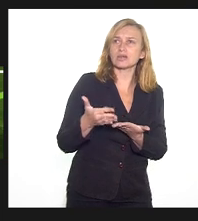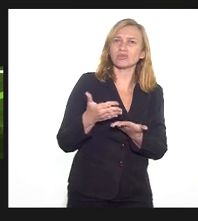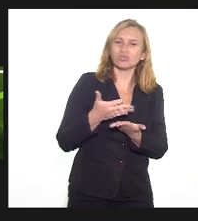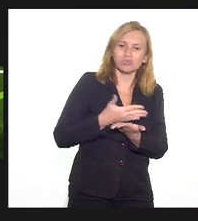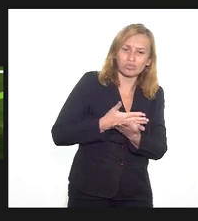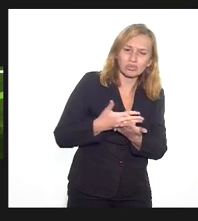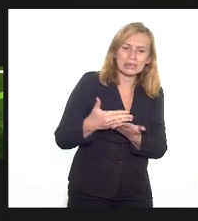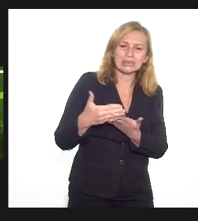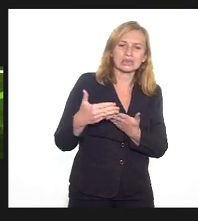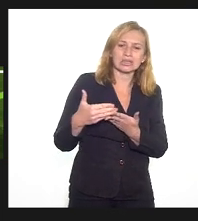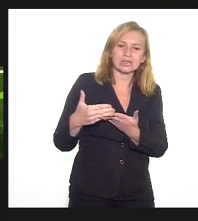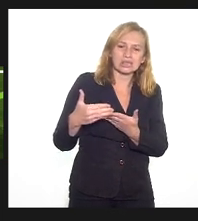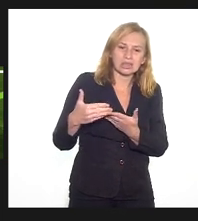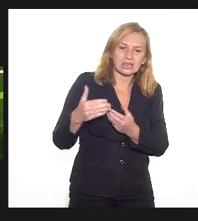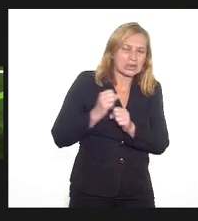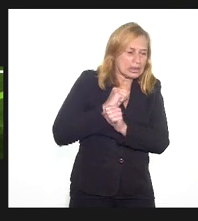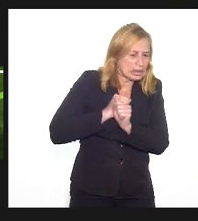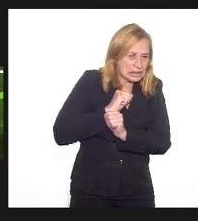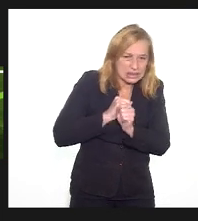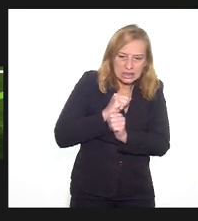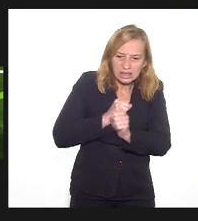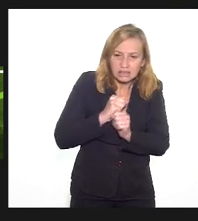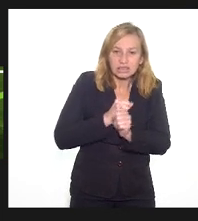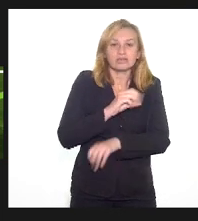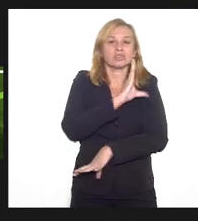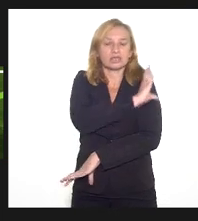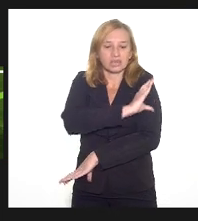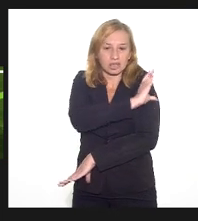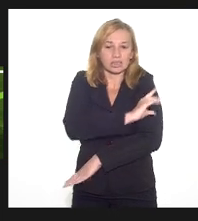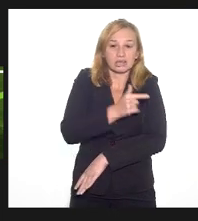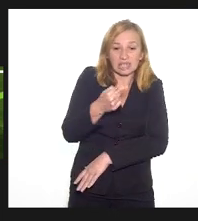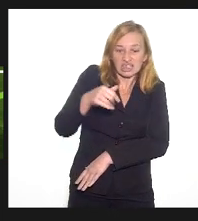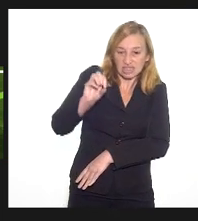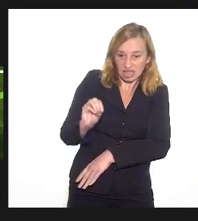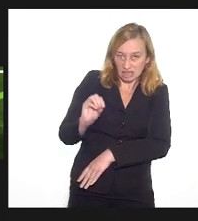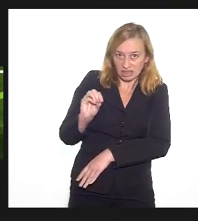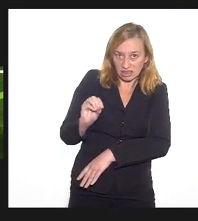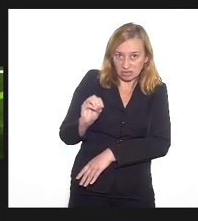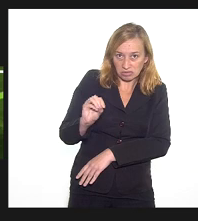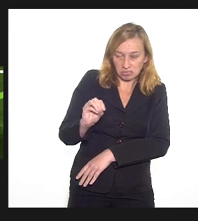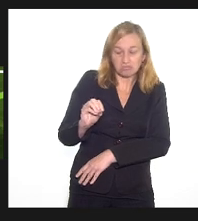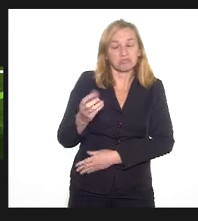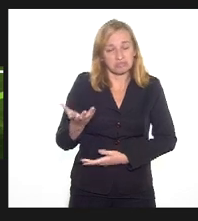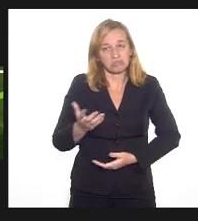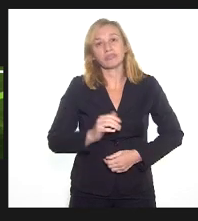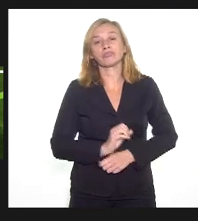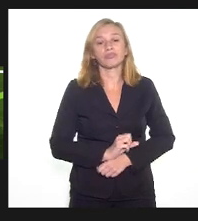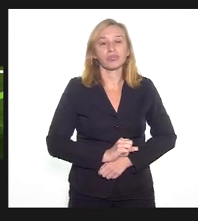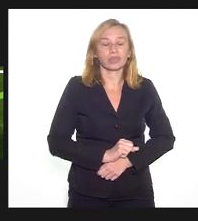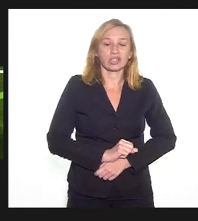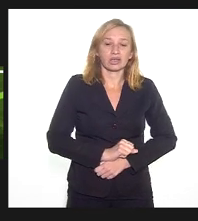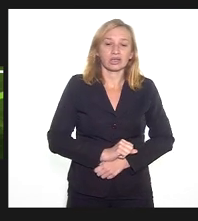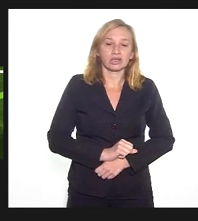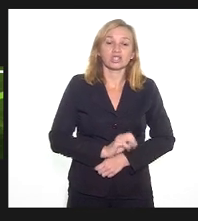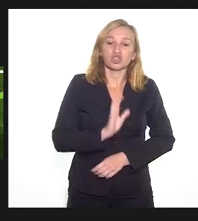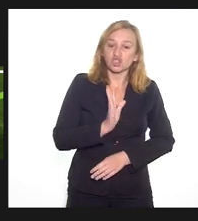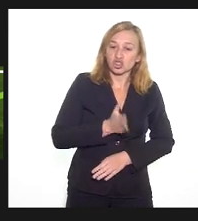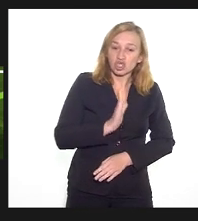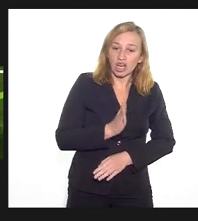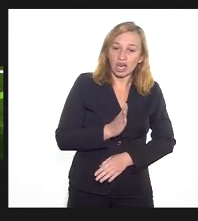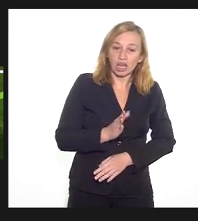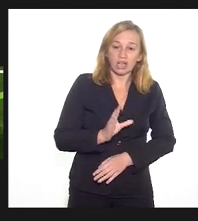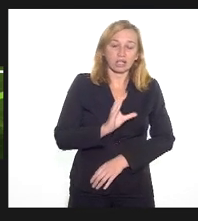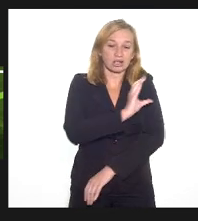muito, muito, muito, muito velha aqui em Campos, desde a década de 70, que eu me lembro das pessoas falando, que já andava aqui em